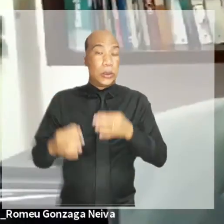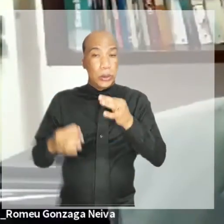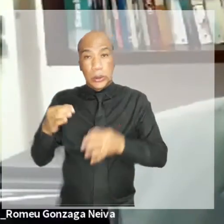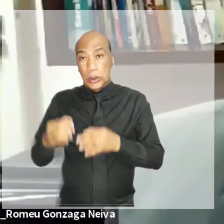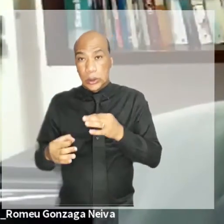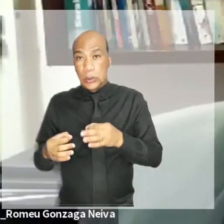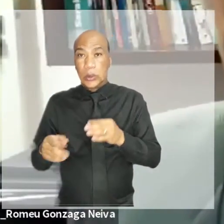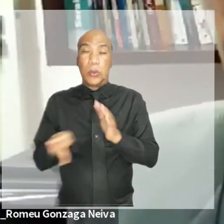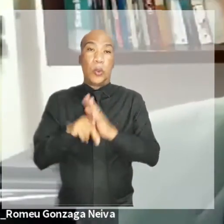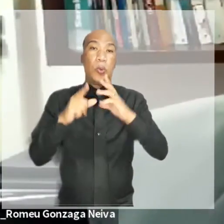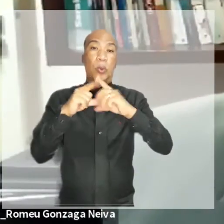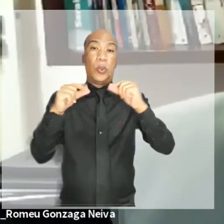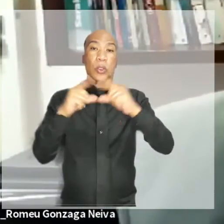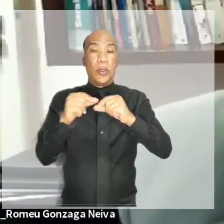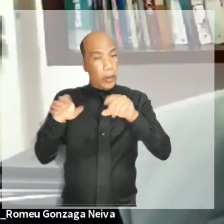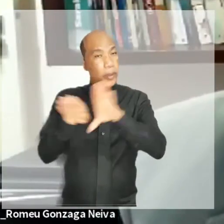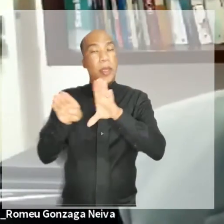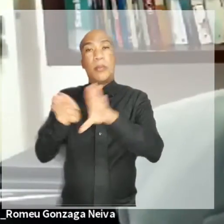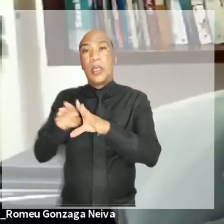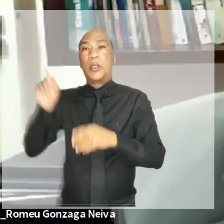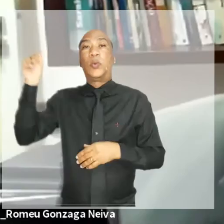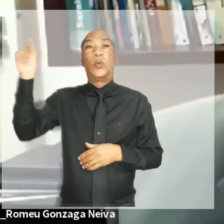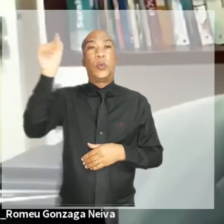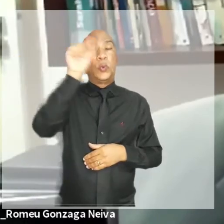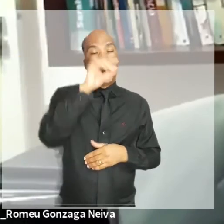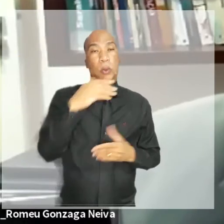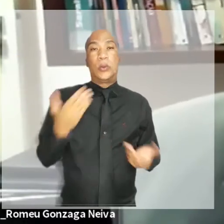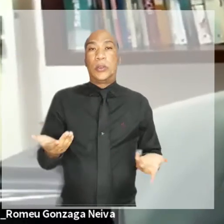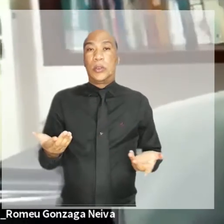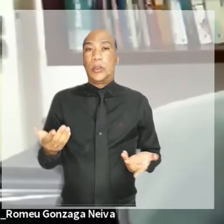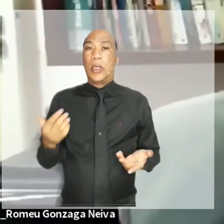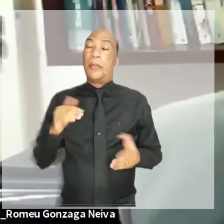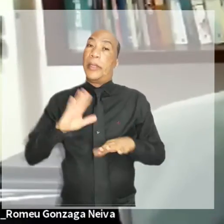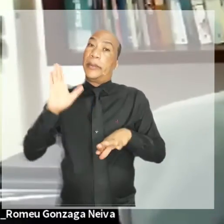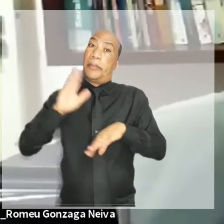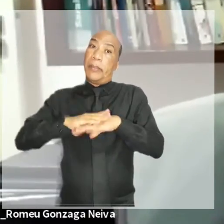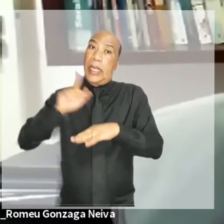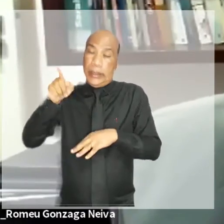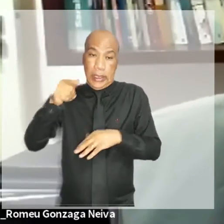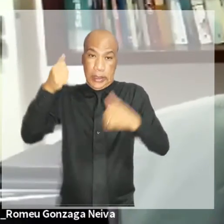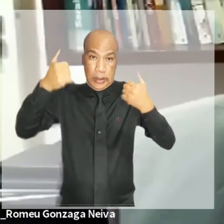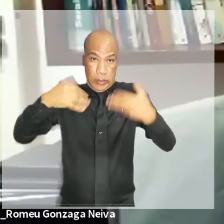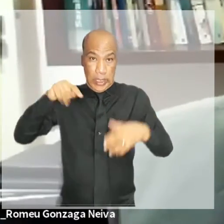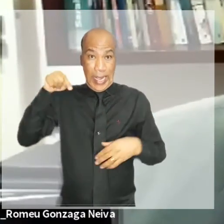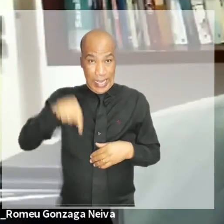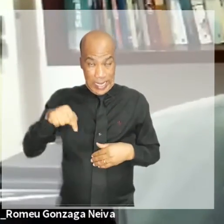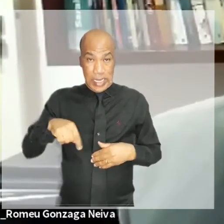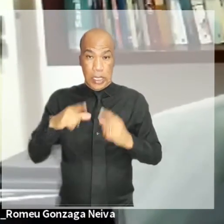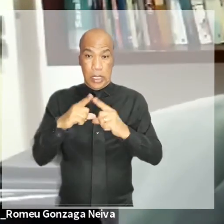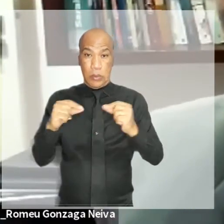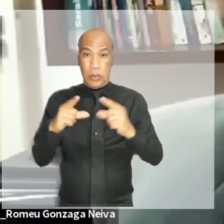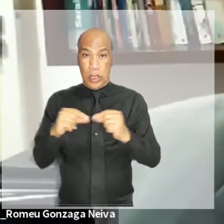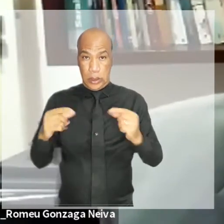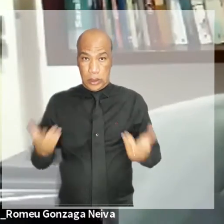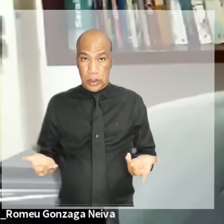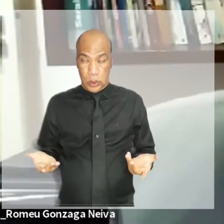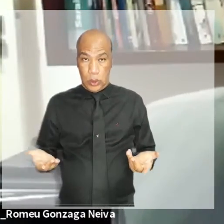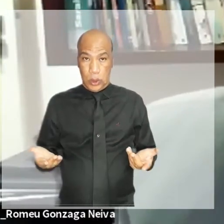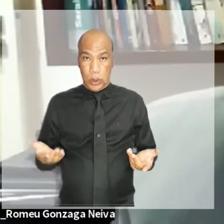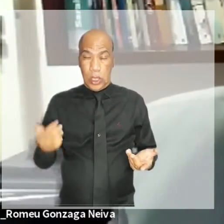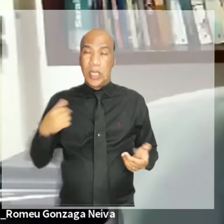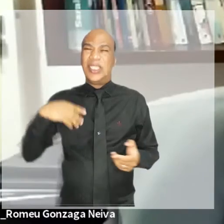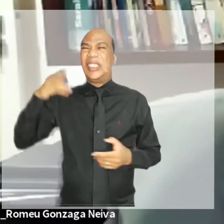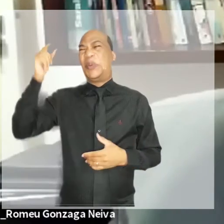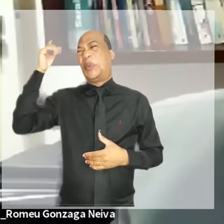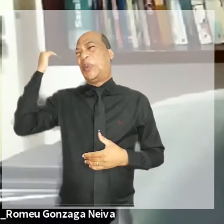como outros, mas especificamente a nossa corte, desde administrações anteriores e,